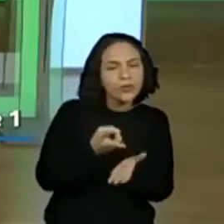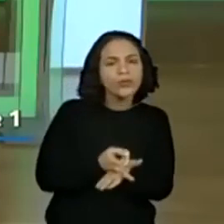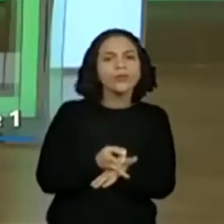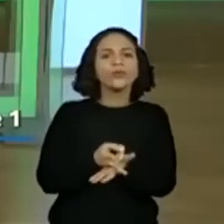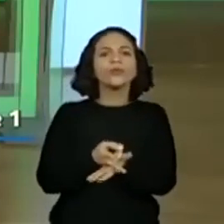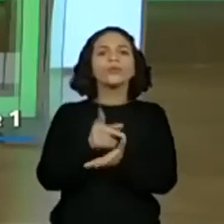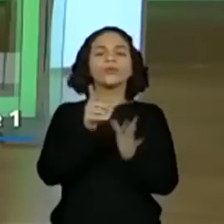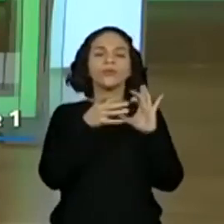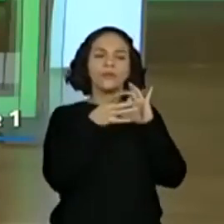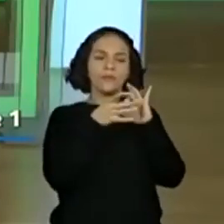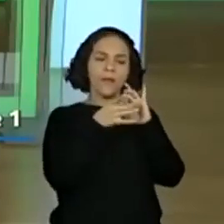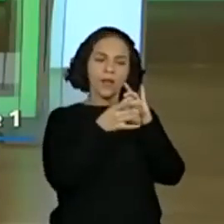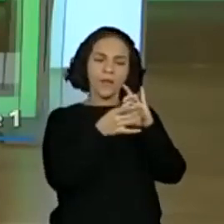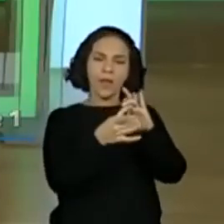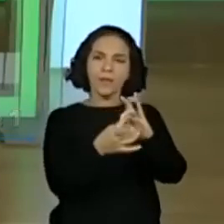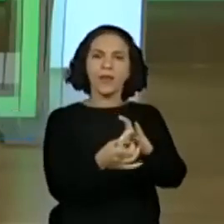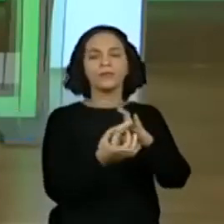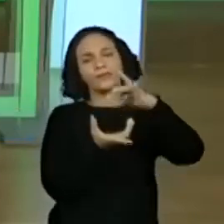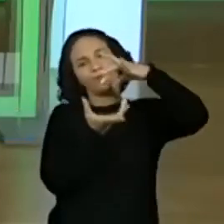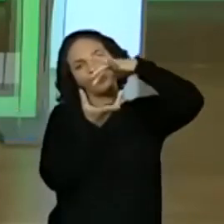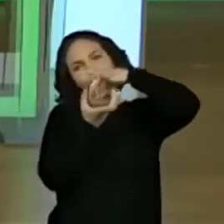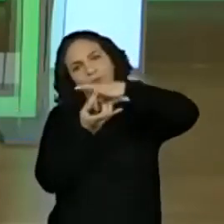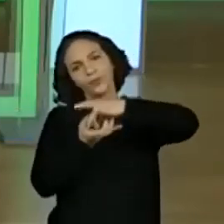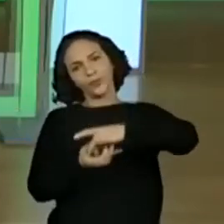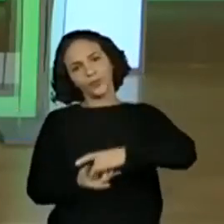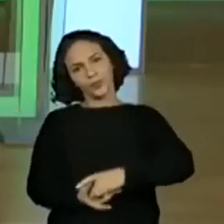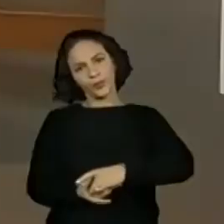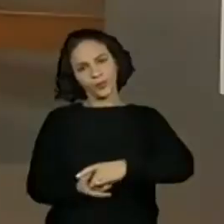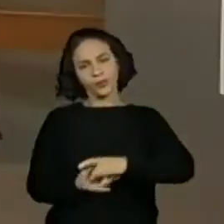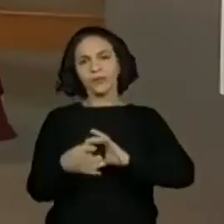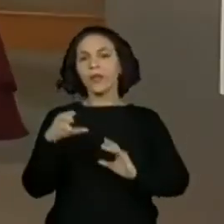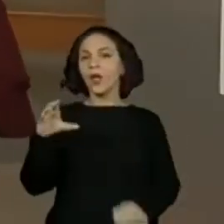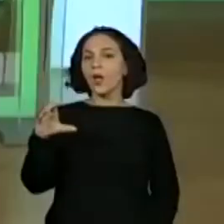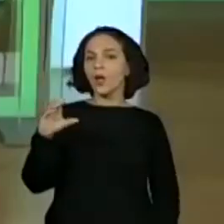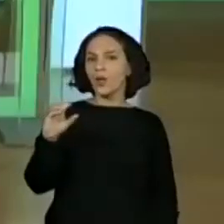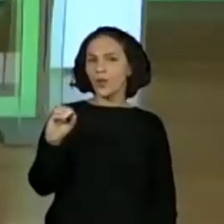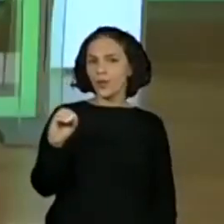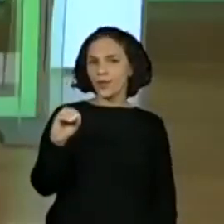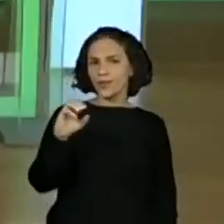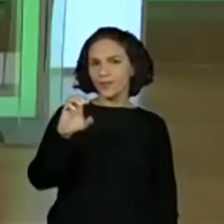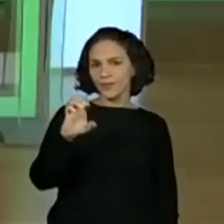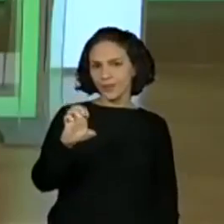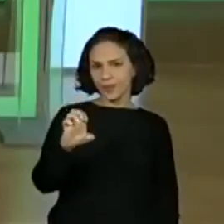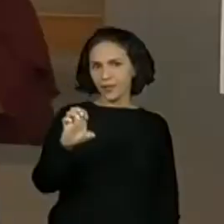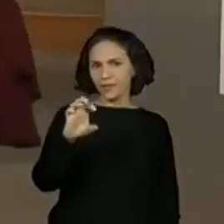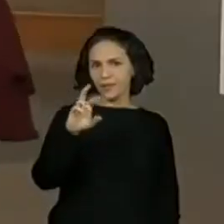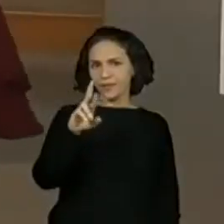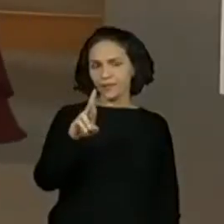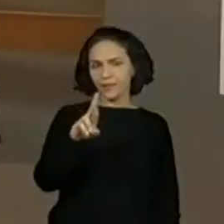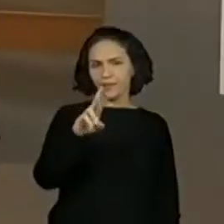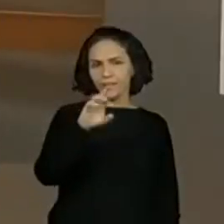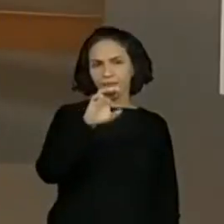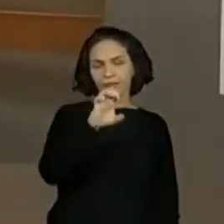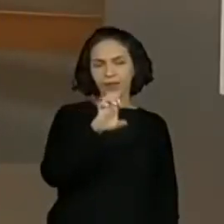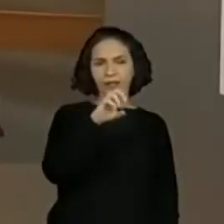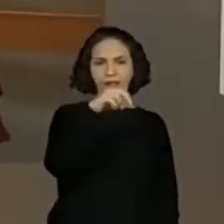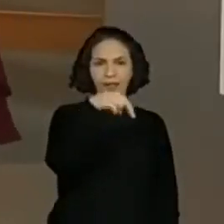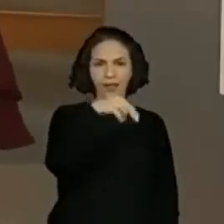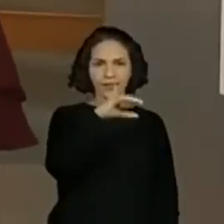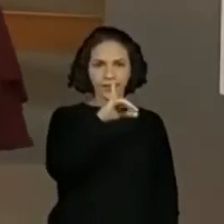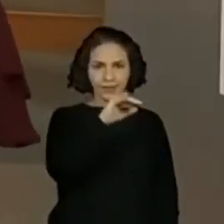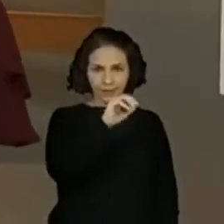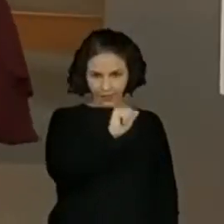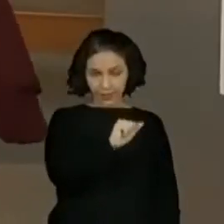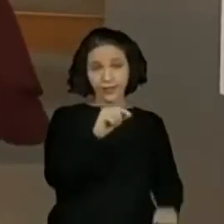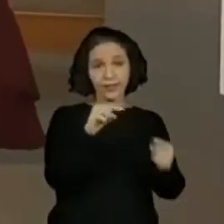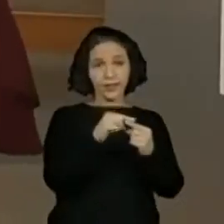a coerência, a coesão daquilo que já foi colocado. Vamos lá? Muito importante. E aí, vocês interagem aí com professoras